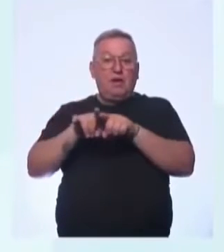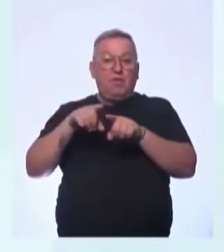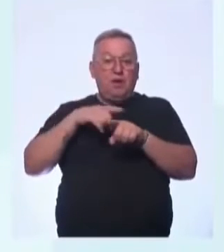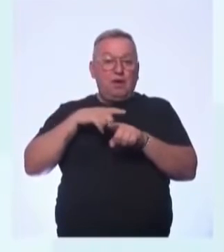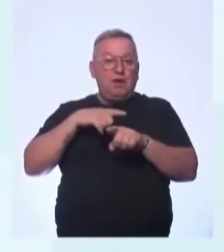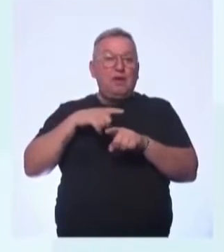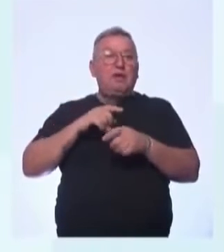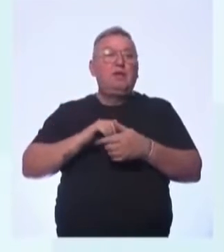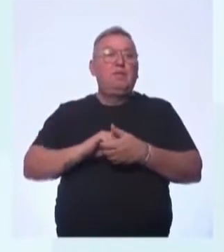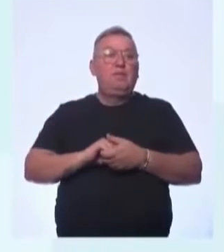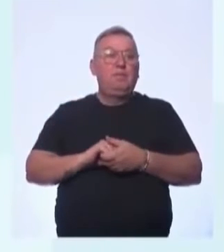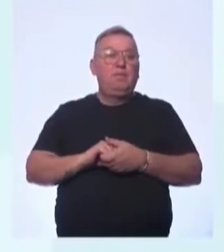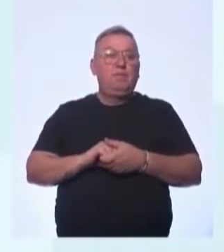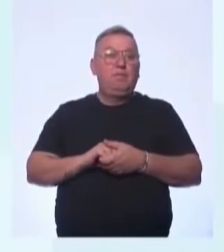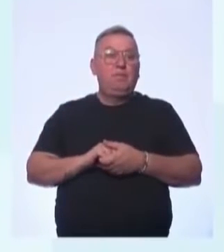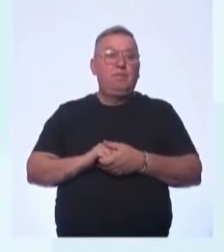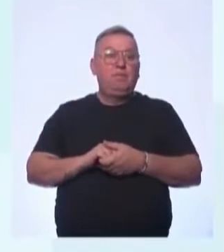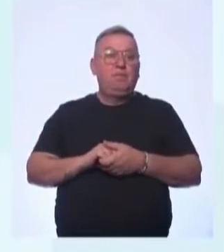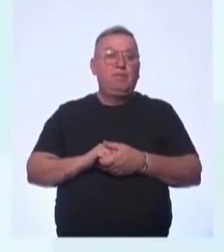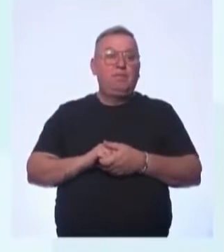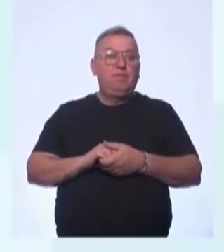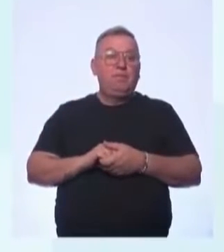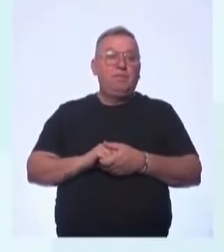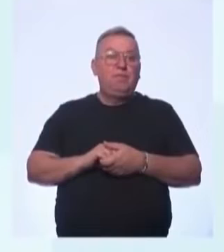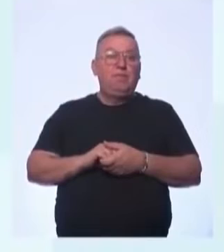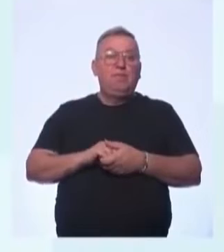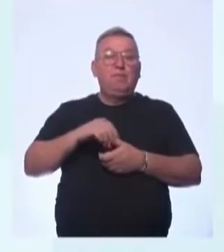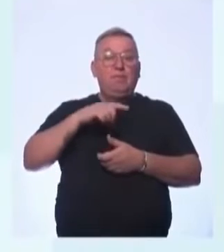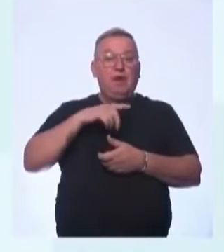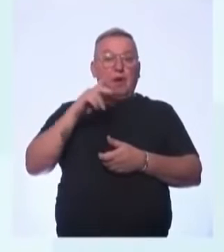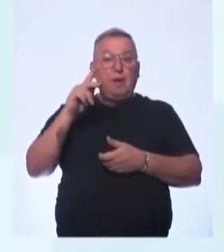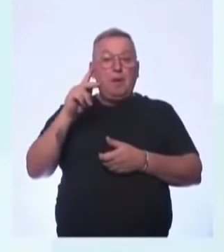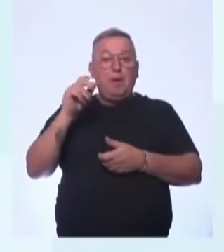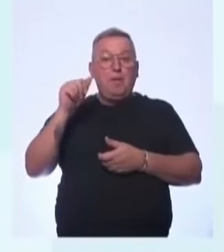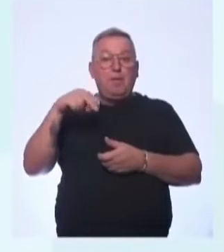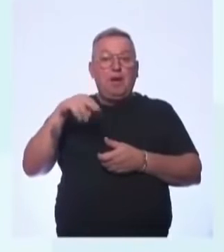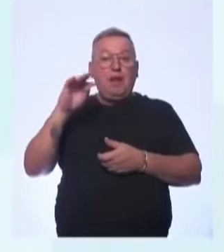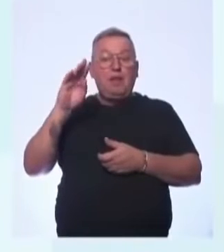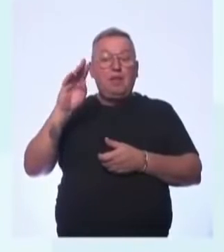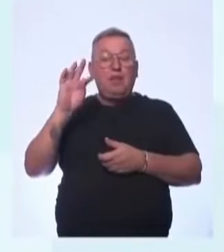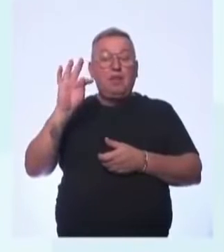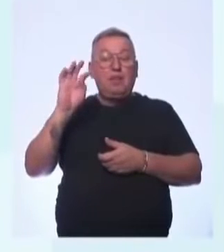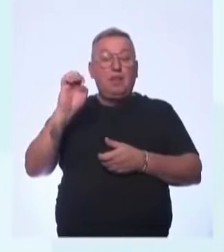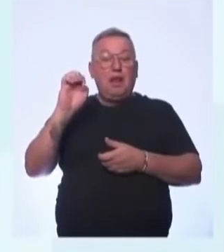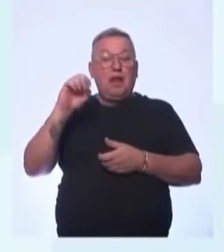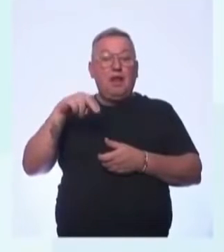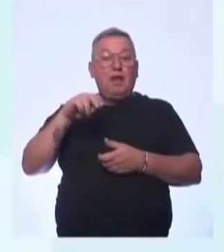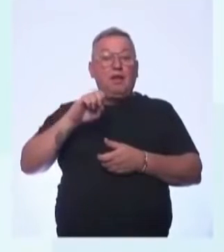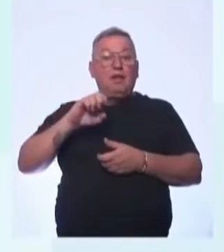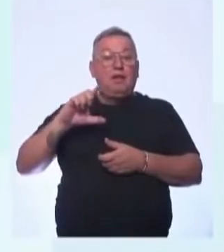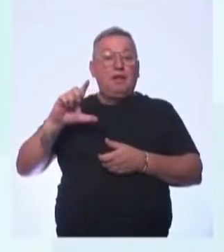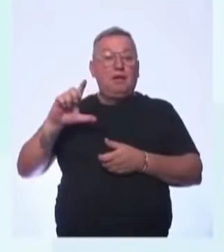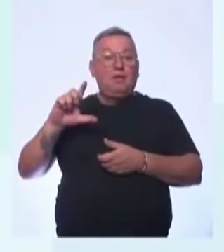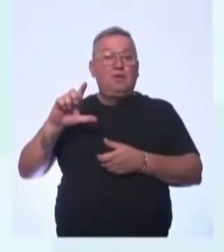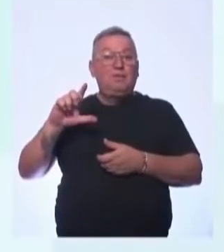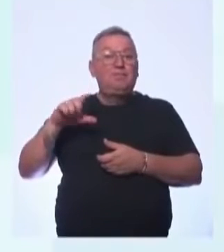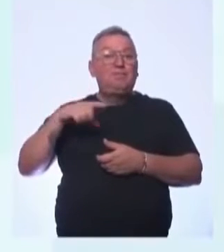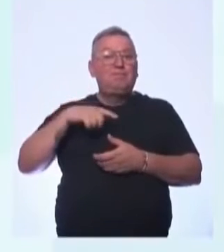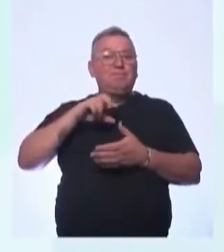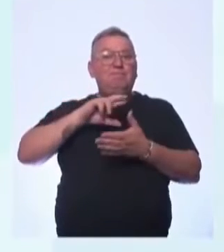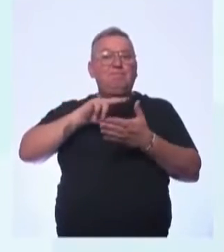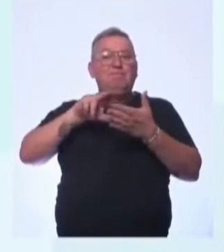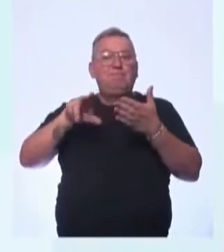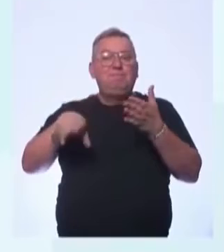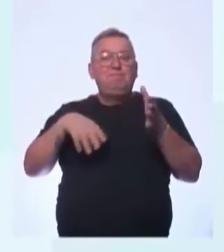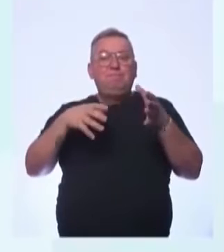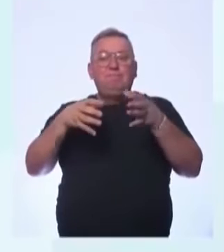litorânea. Nós temos os pantanenses, na região do Pantanal. Então, diversas comunidades